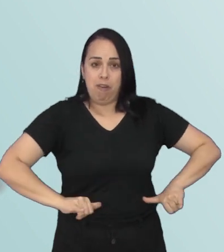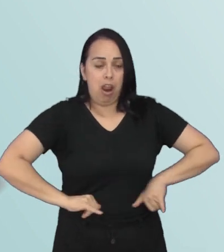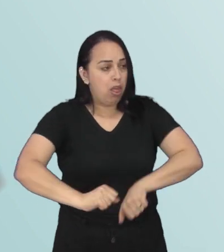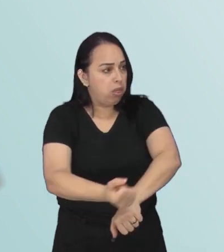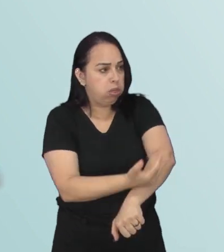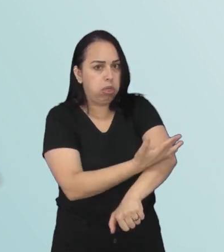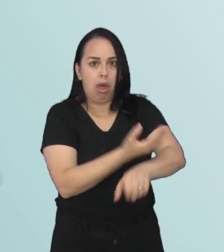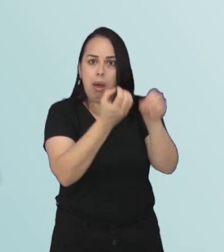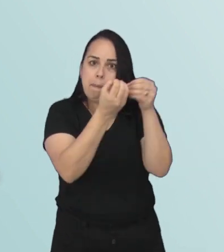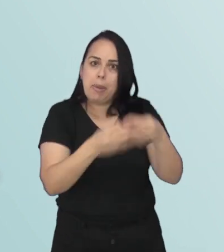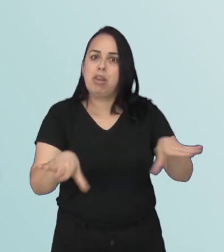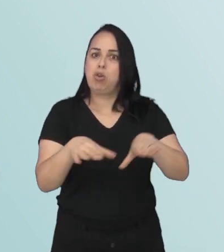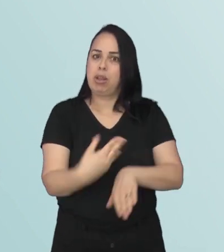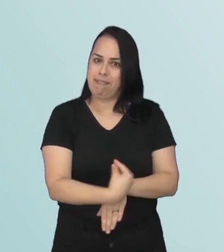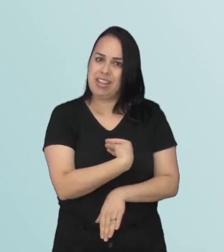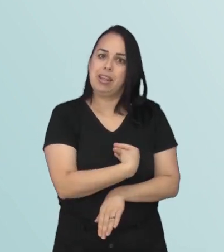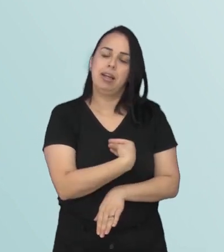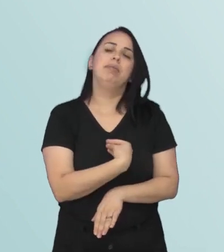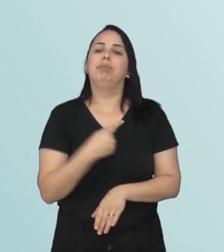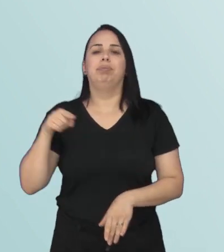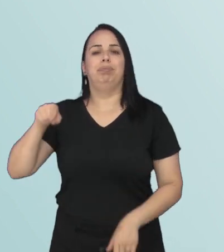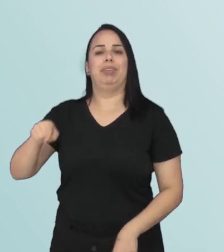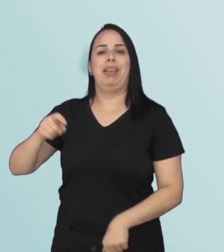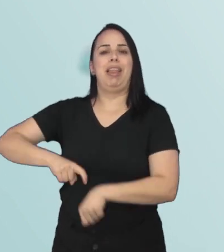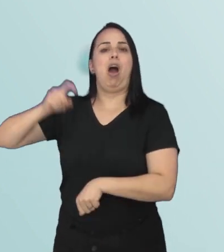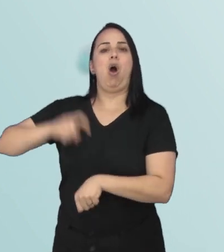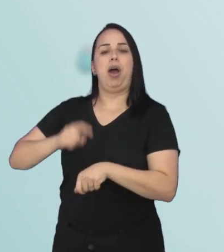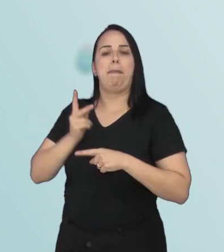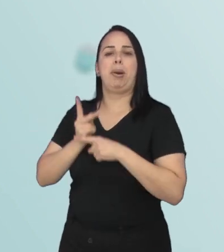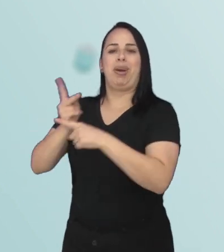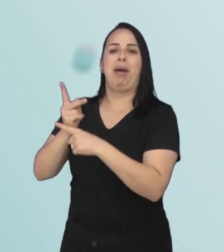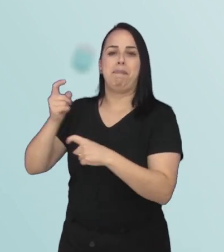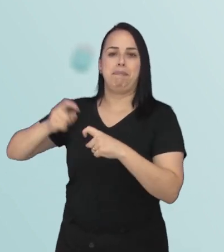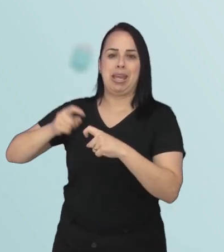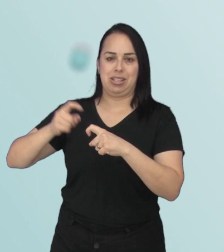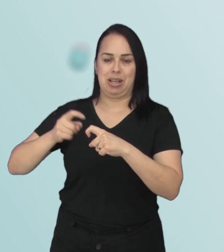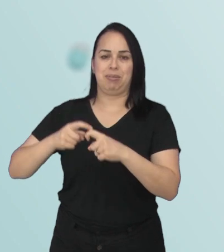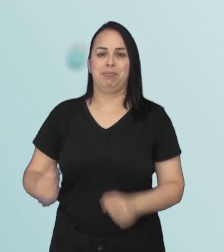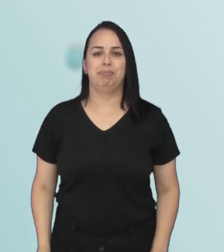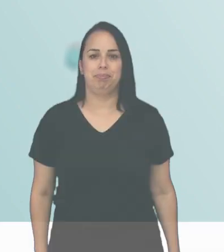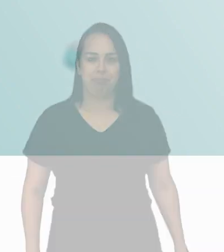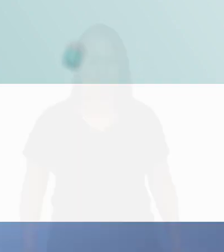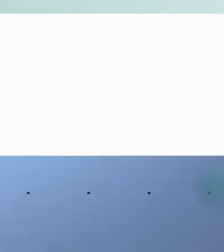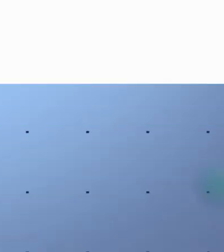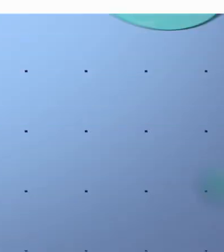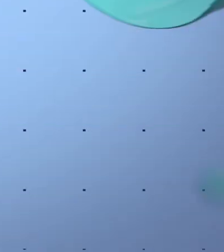te traz prejuízo na sua vida, esse é o momento onde você deve procurar um médico psiquiatra.